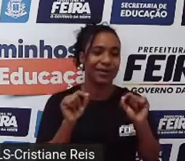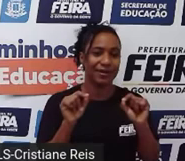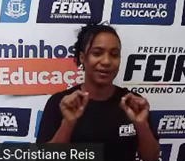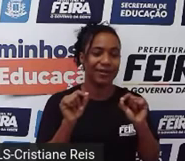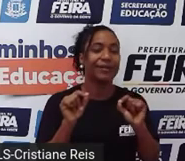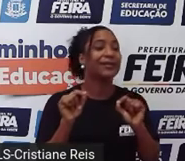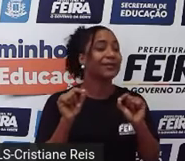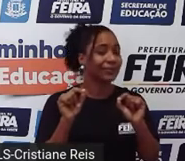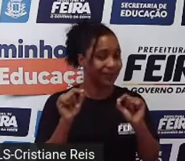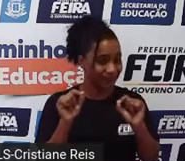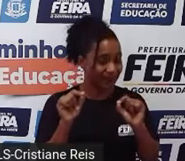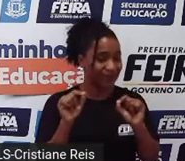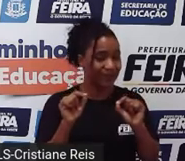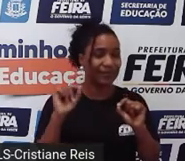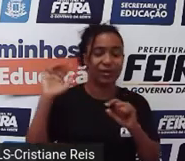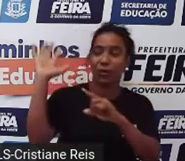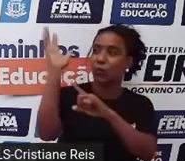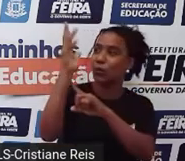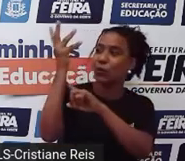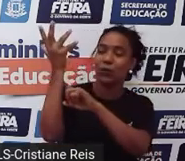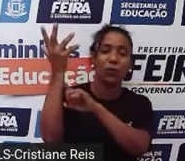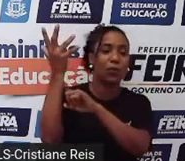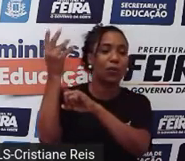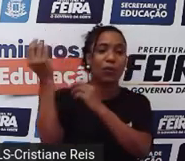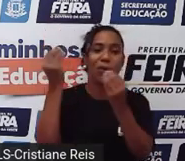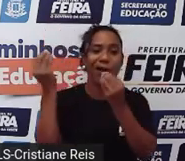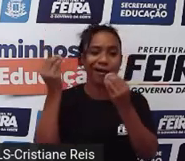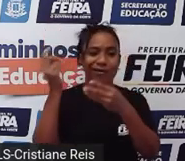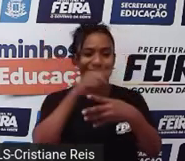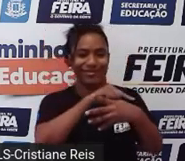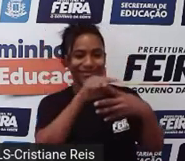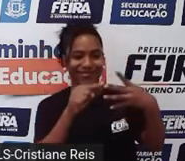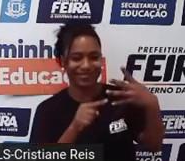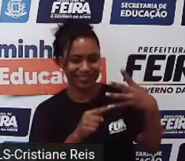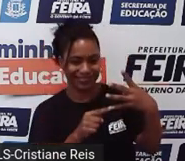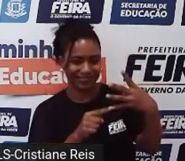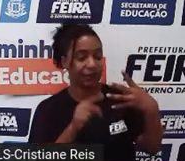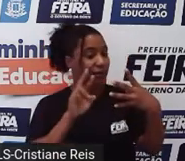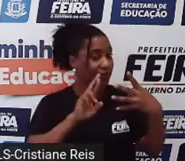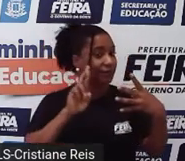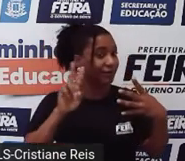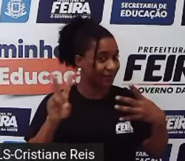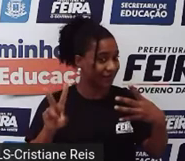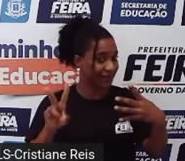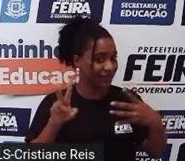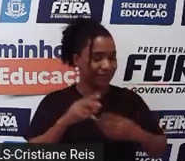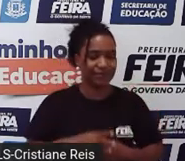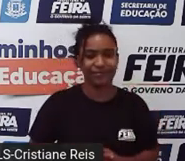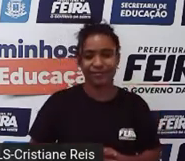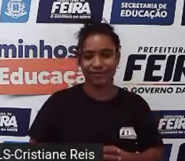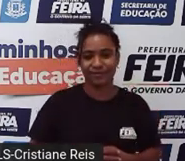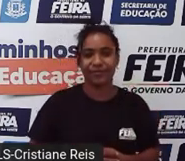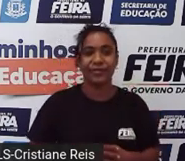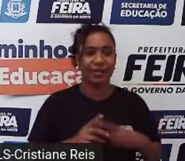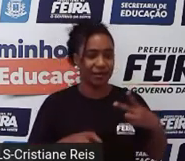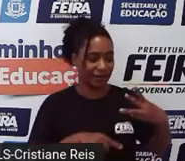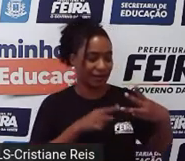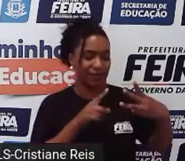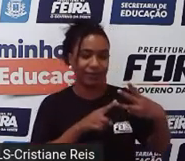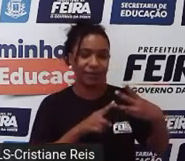climáticas. Entenderam a diferença? A expressão weather forecast,